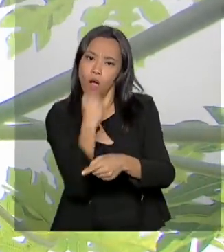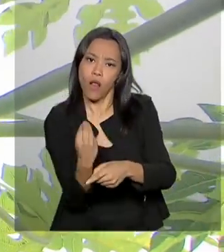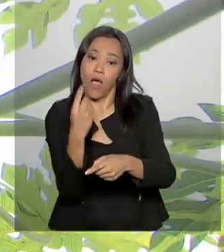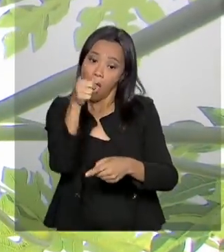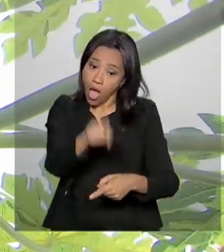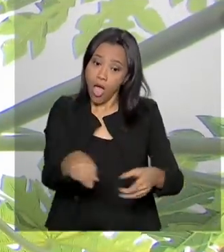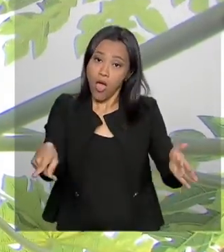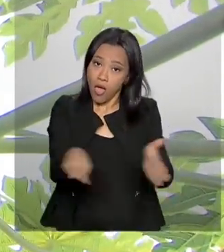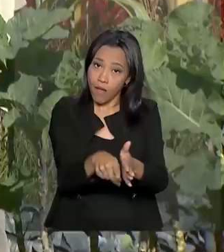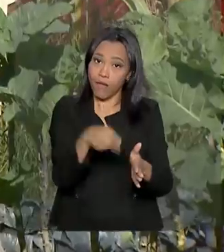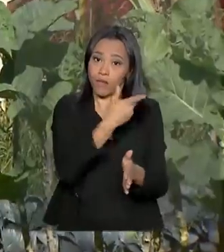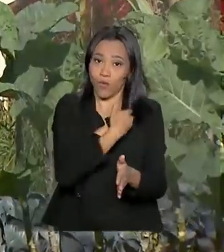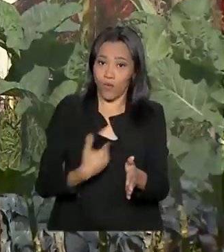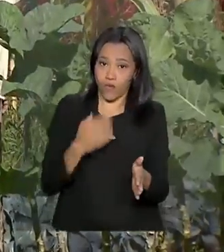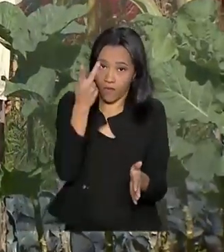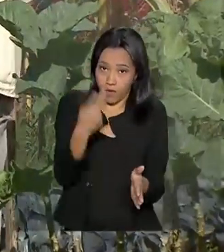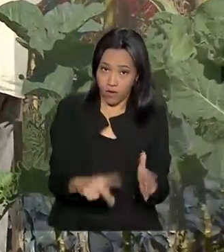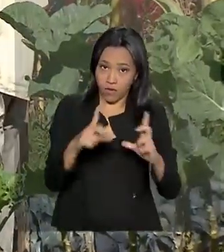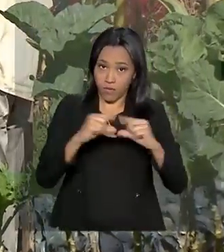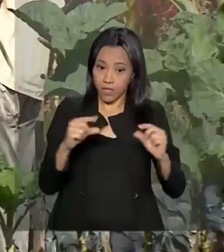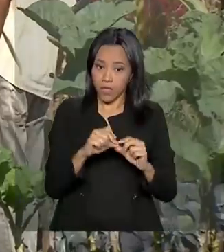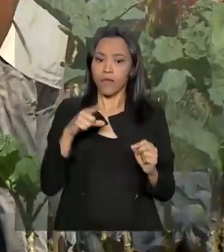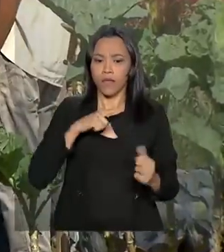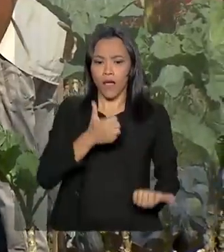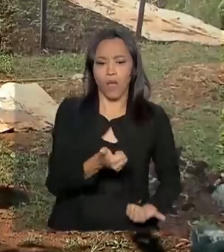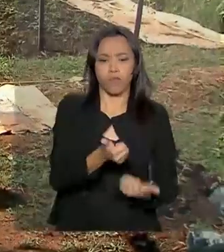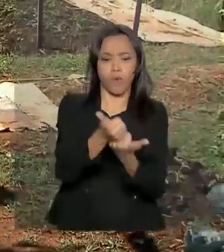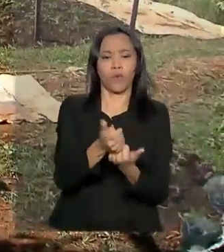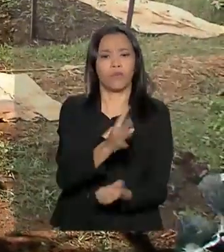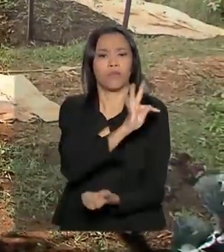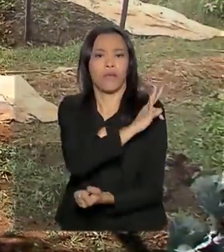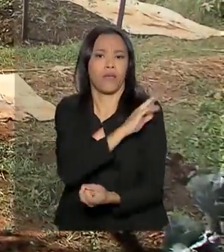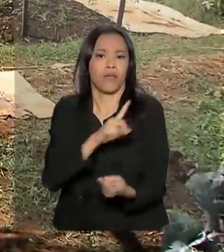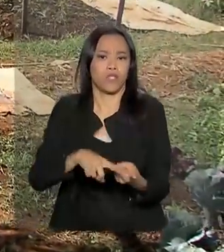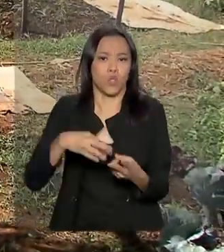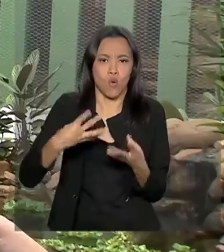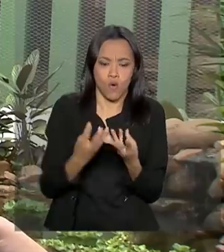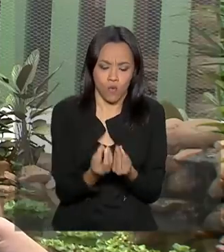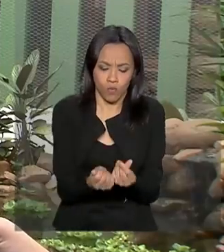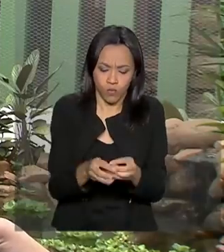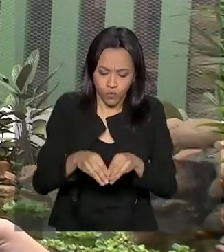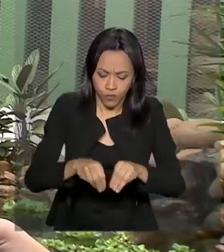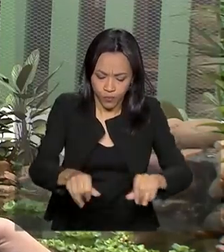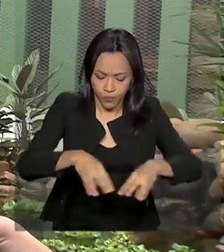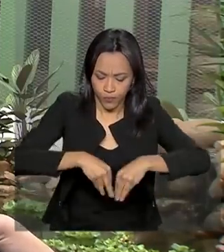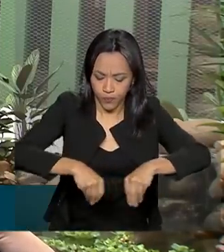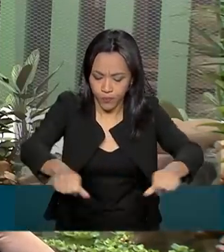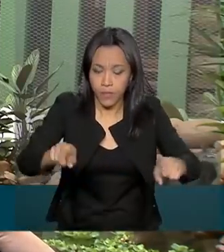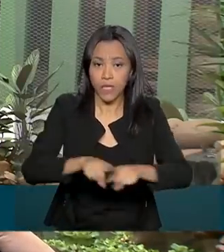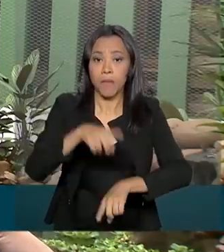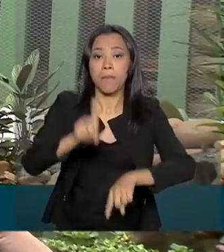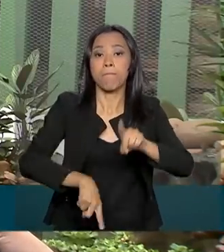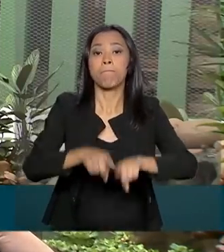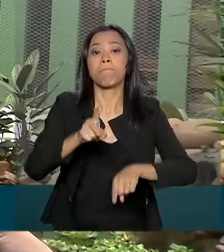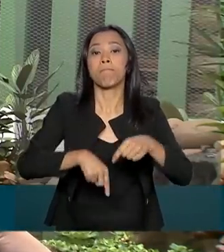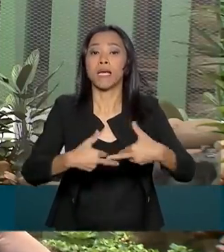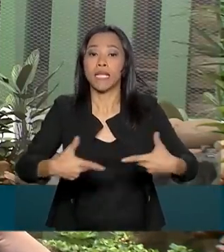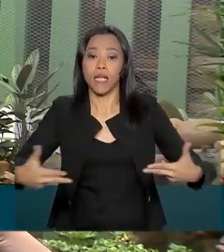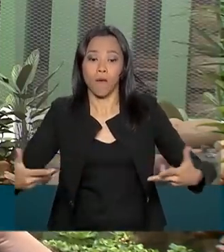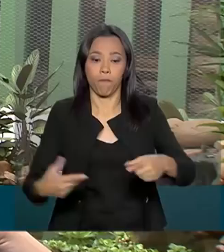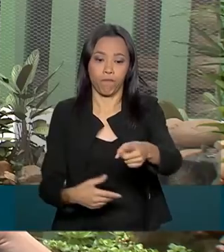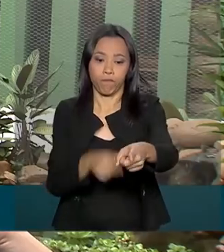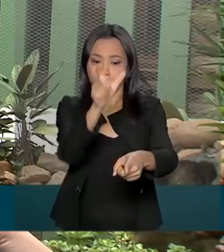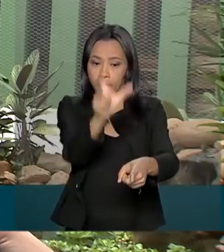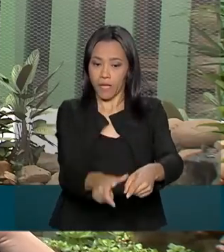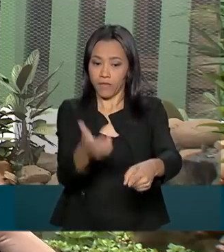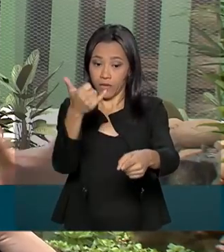Federal, que também oferece assistência técnica, adubos, sementes e ferramentas. Quando o consumidor, ele mesmo produz o próprio